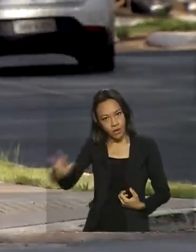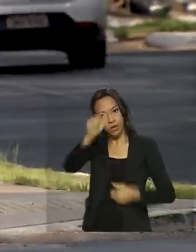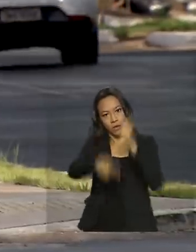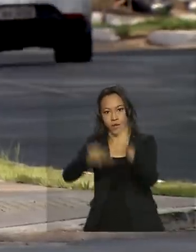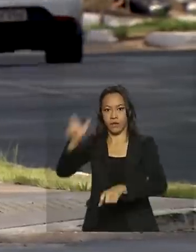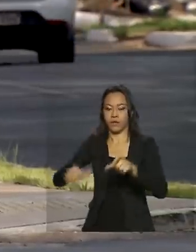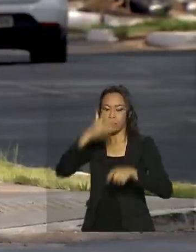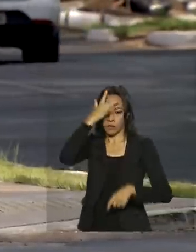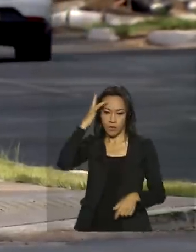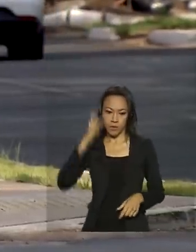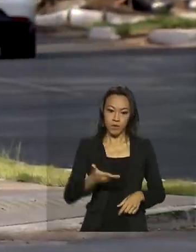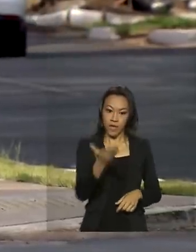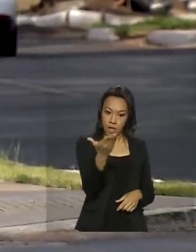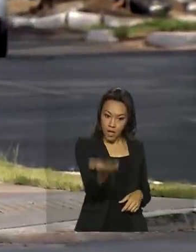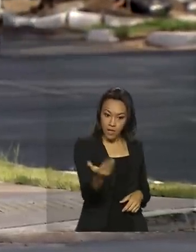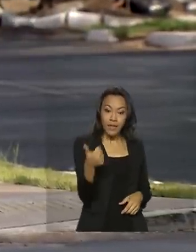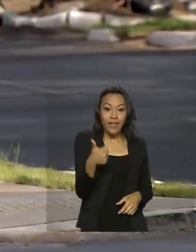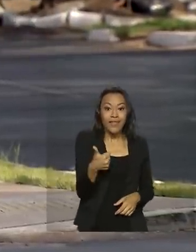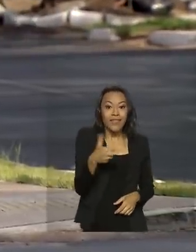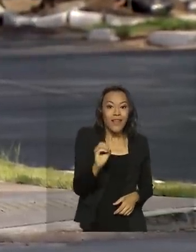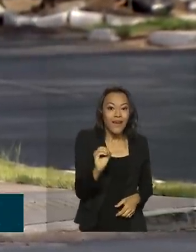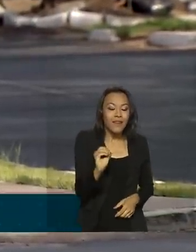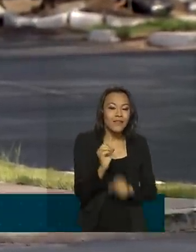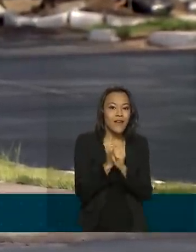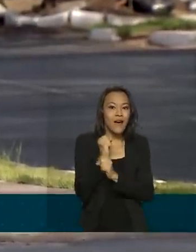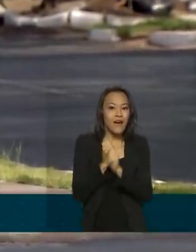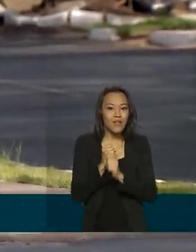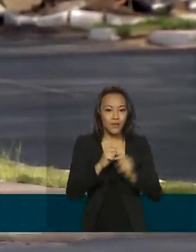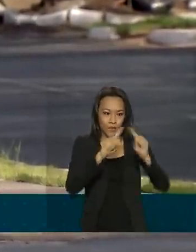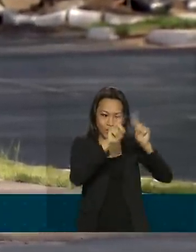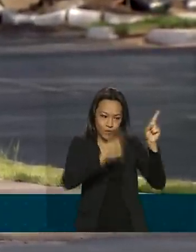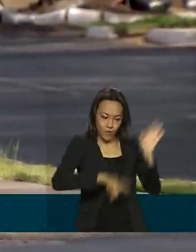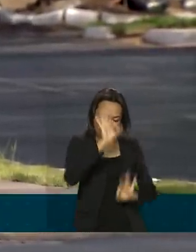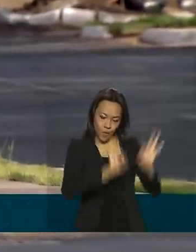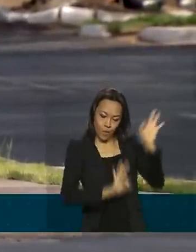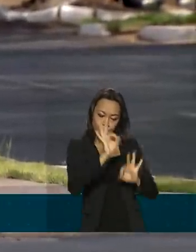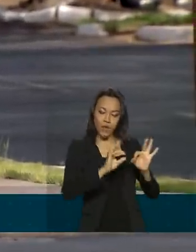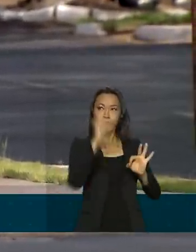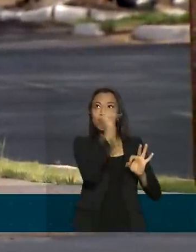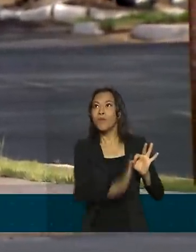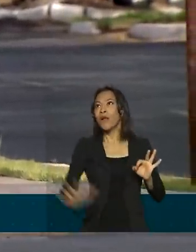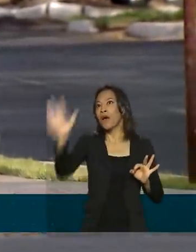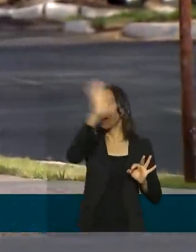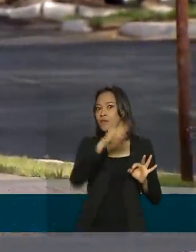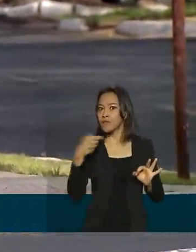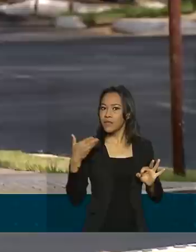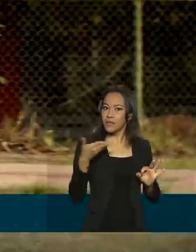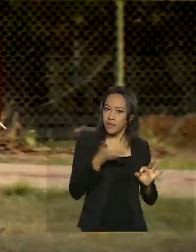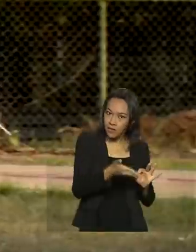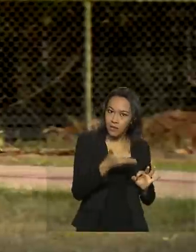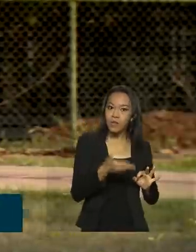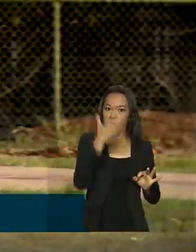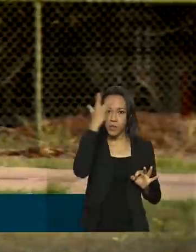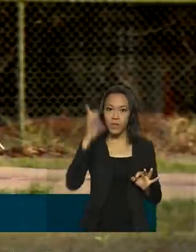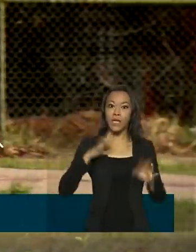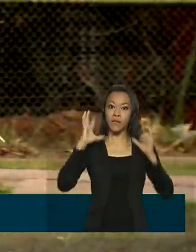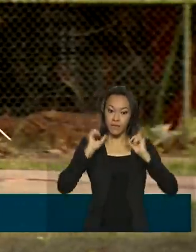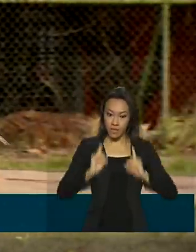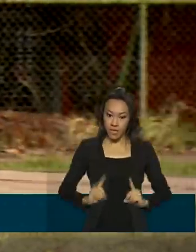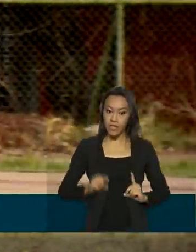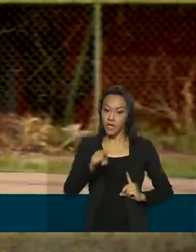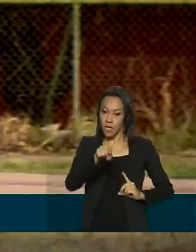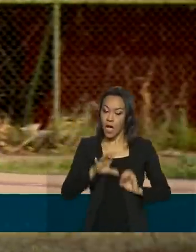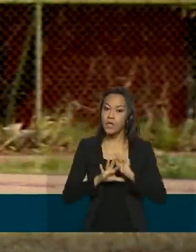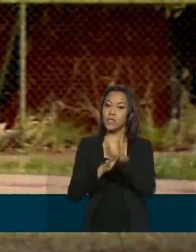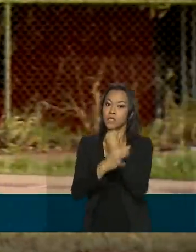Há 10 anos, é o Plano Nacional dos Direitos da Pessoa com Deficiência, o Viver Sem Limite, que garante aos